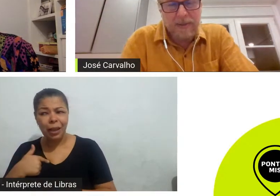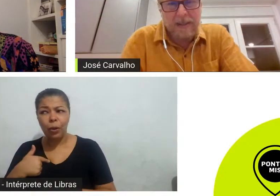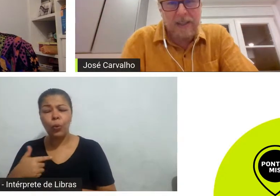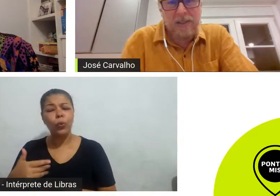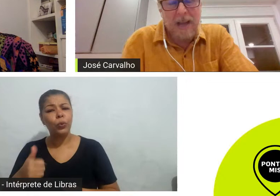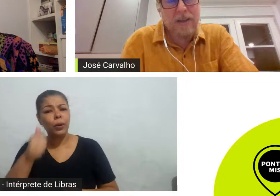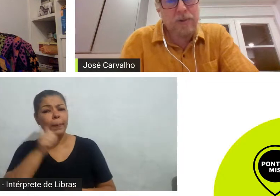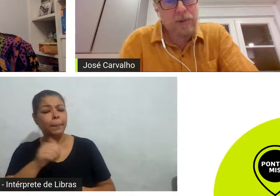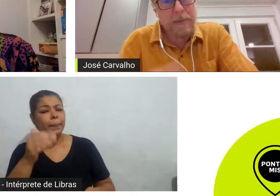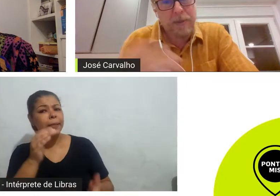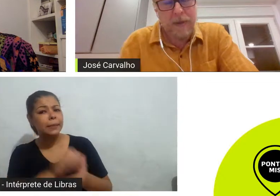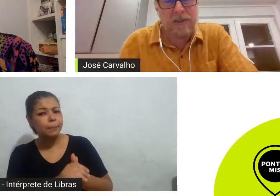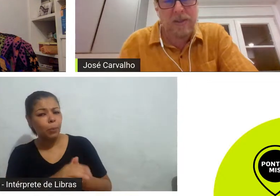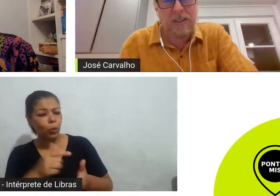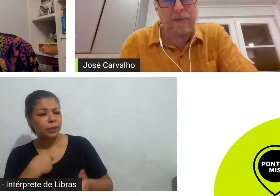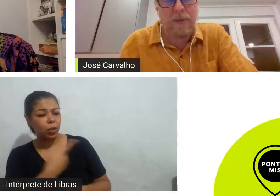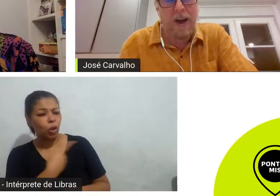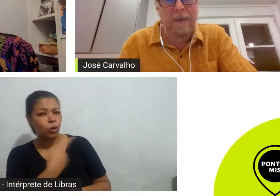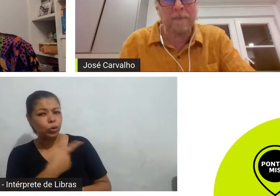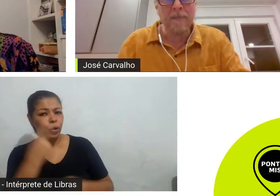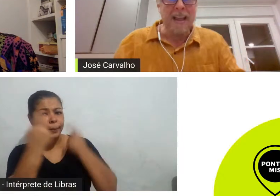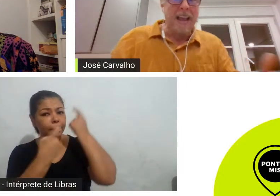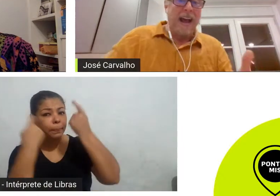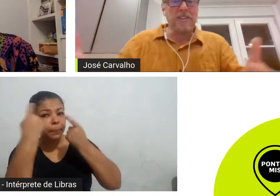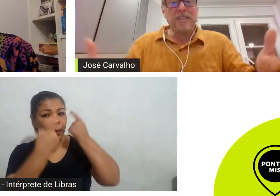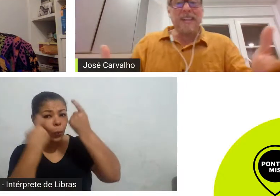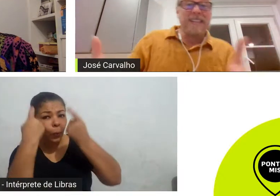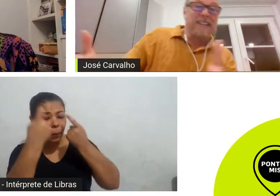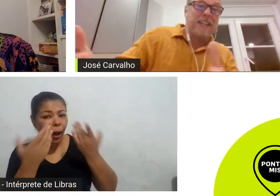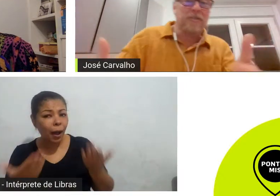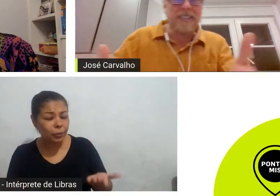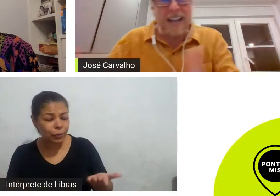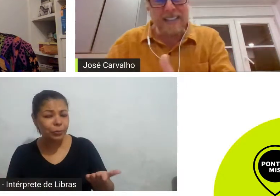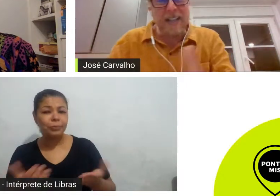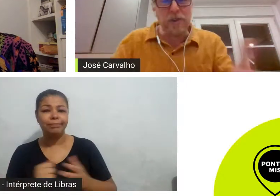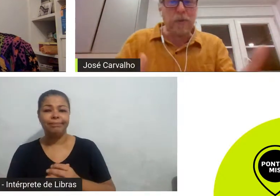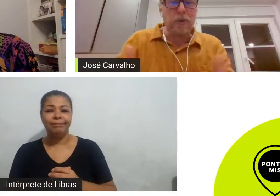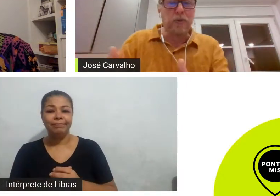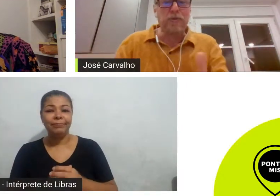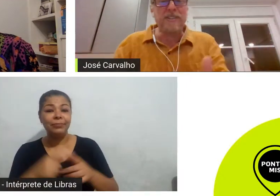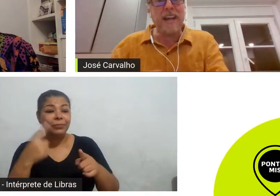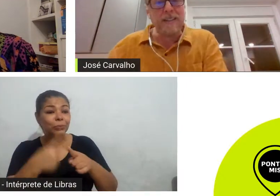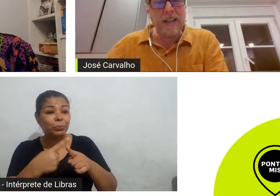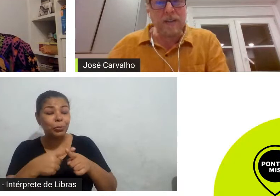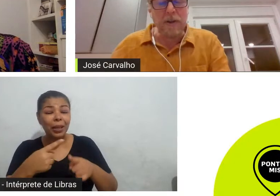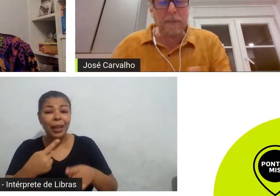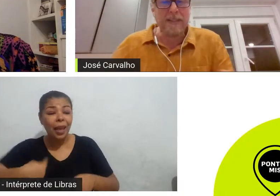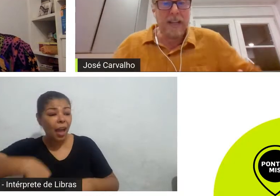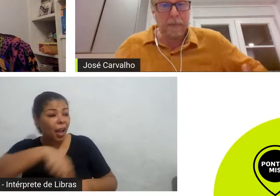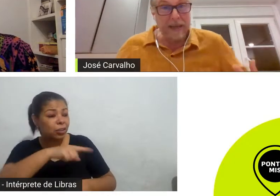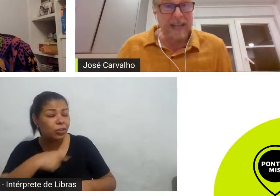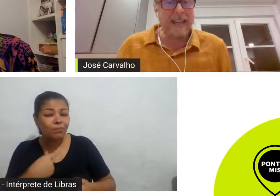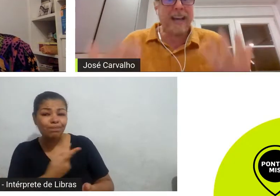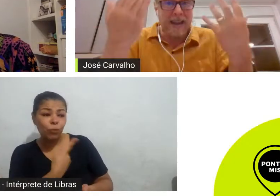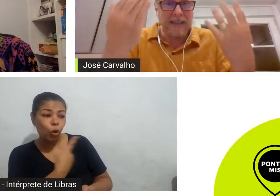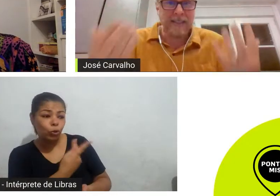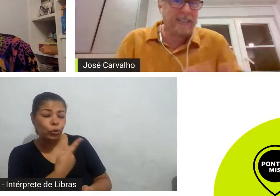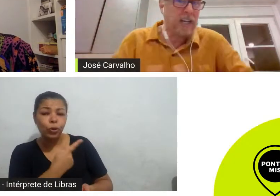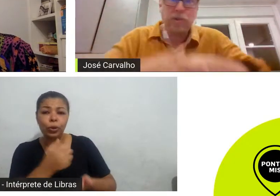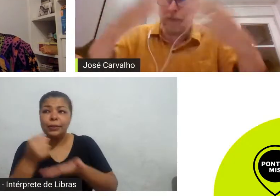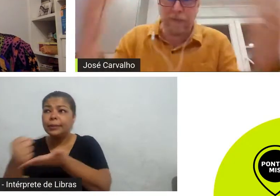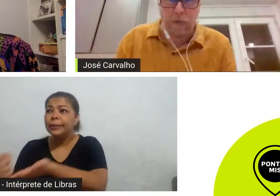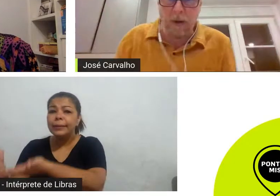com essa questão da identidade justamente porque a gente está fora a gente está tentando trazer os produtos e a literatura brasileira para que ele